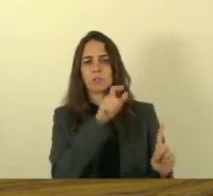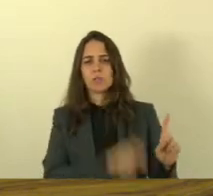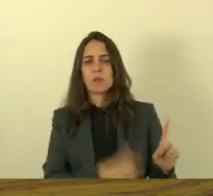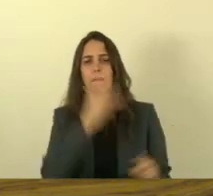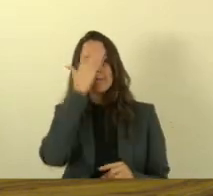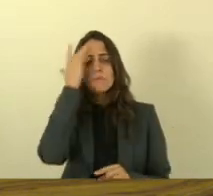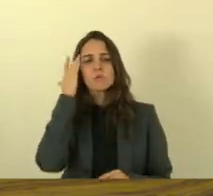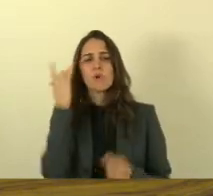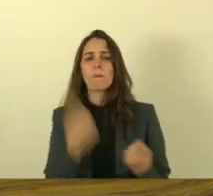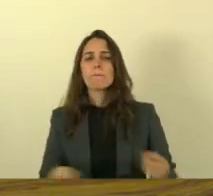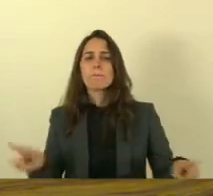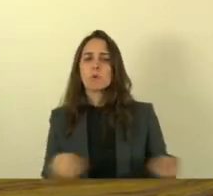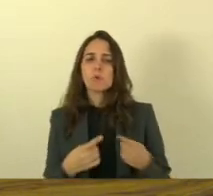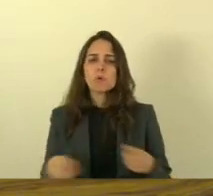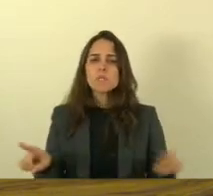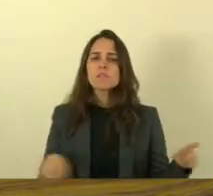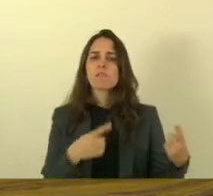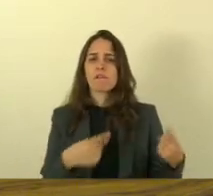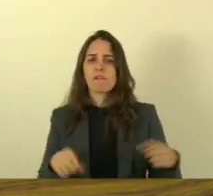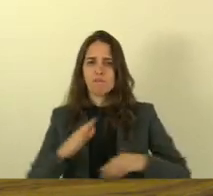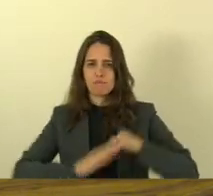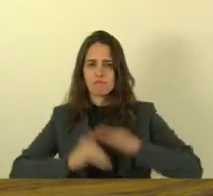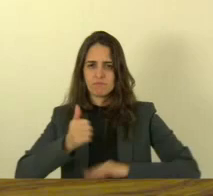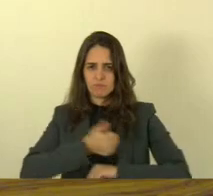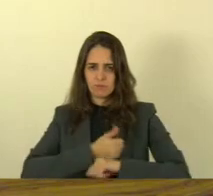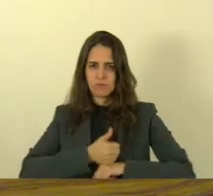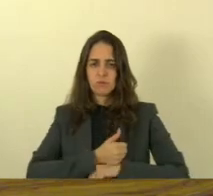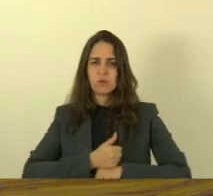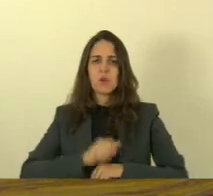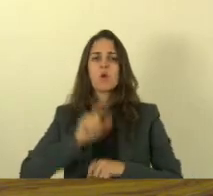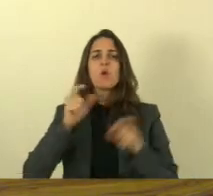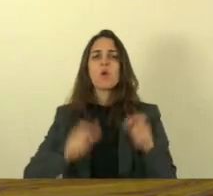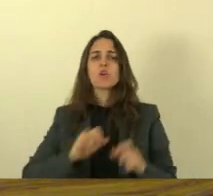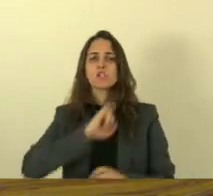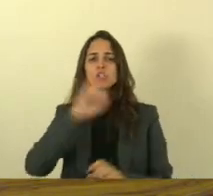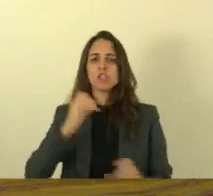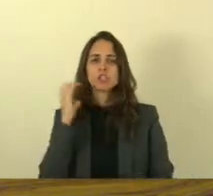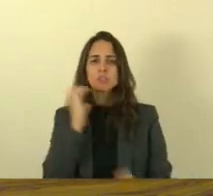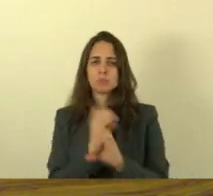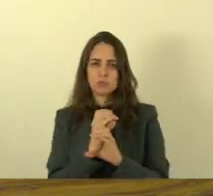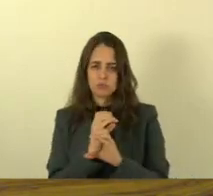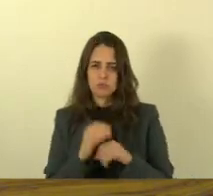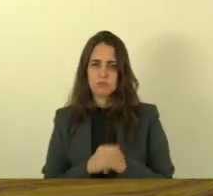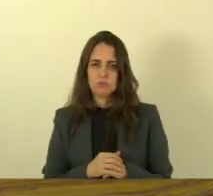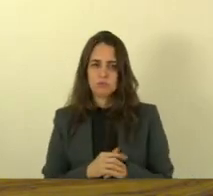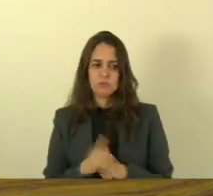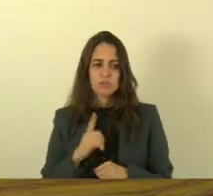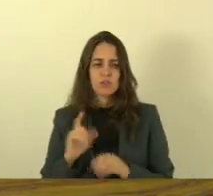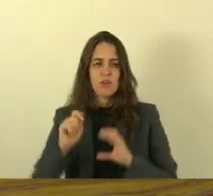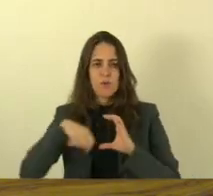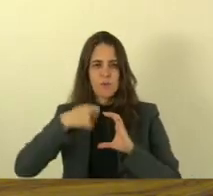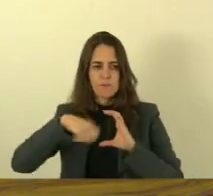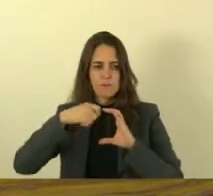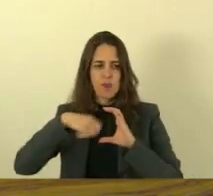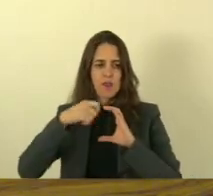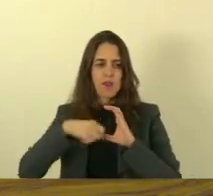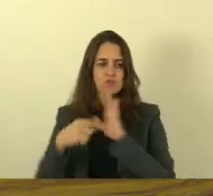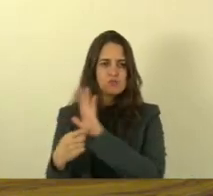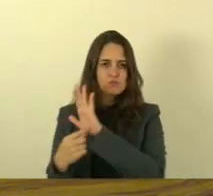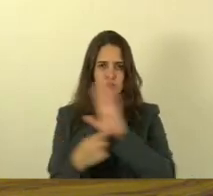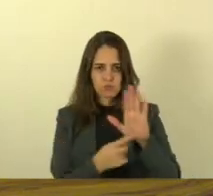bairro Jardim Cambori novas imagens estão sendo divulgadas na mídia eu não poderia deixar de falar aqui